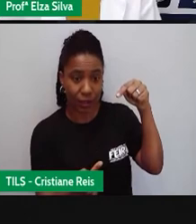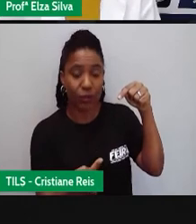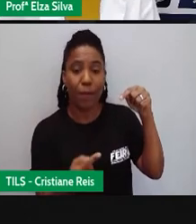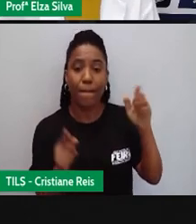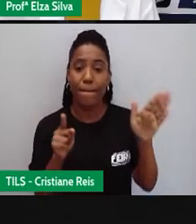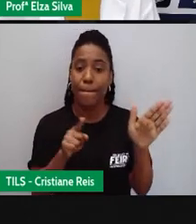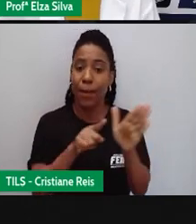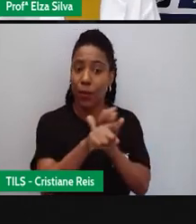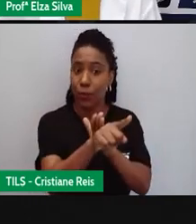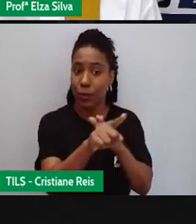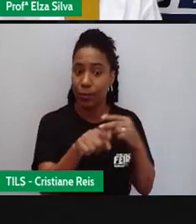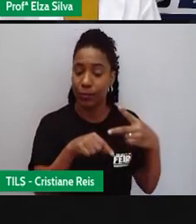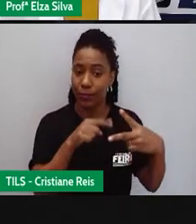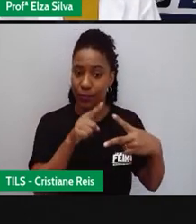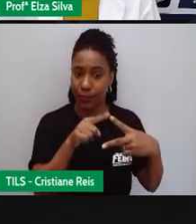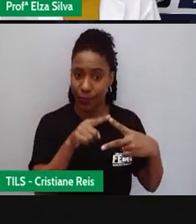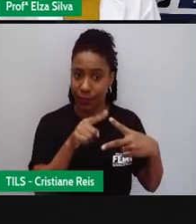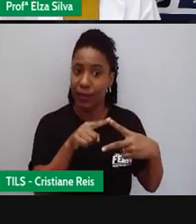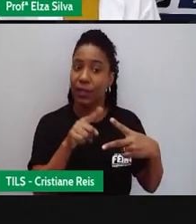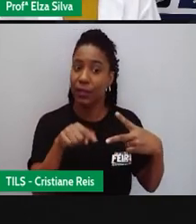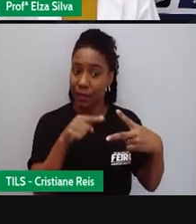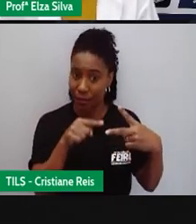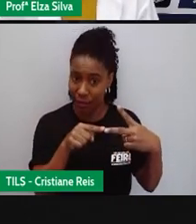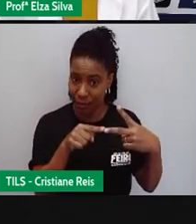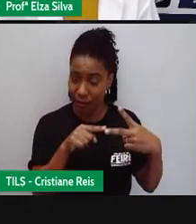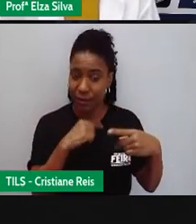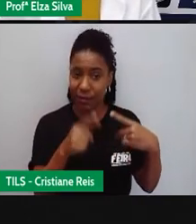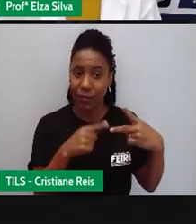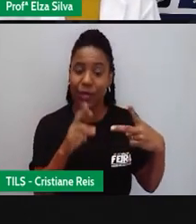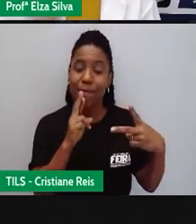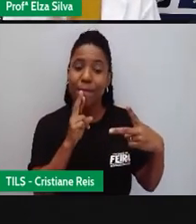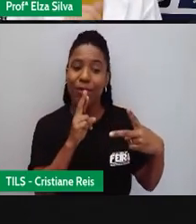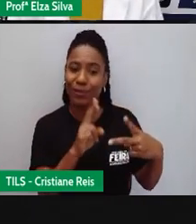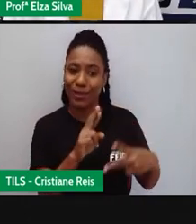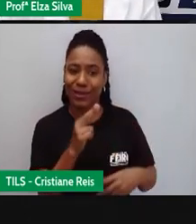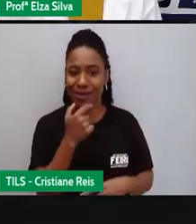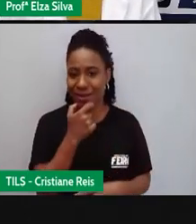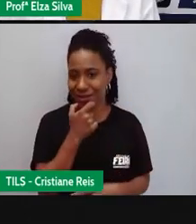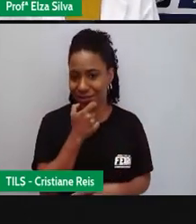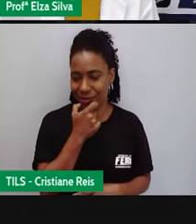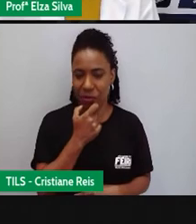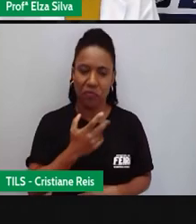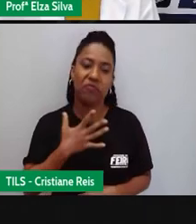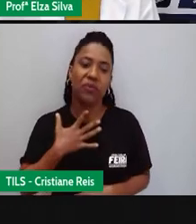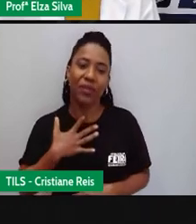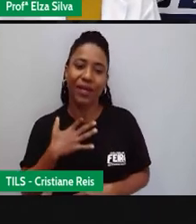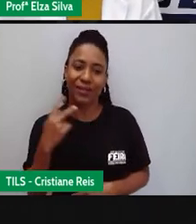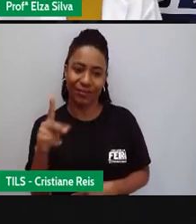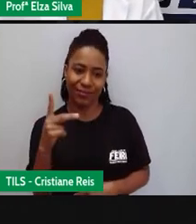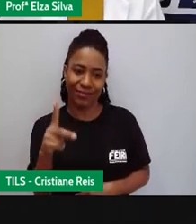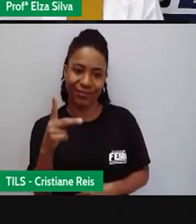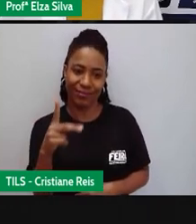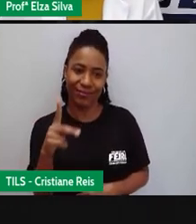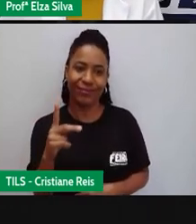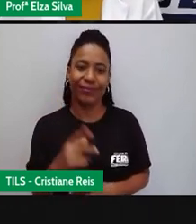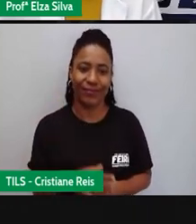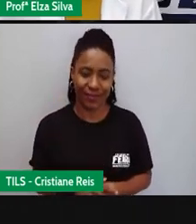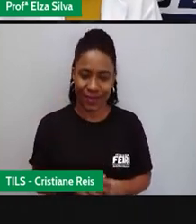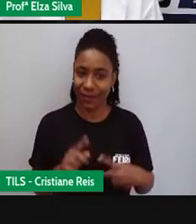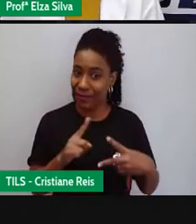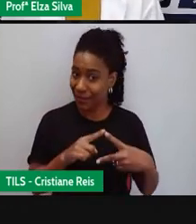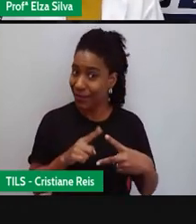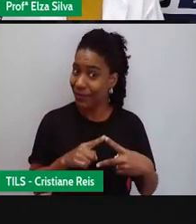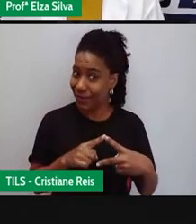perguntas Seguintes E responda As em inglês De acordo com as suas preferências Do you like movies?